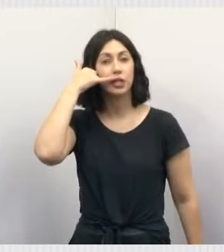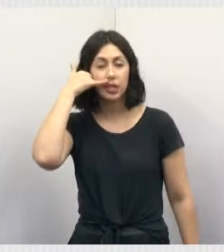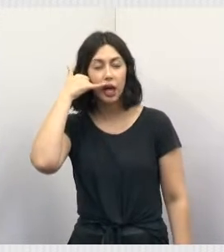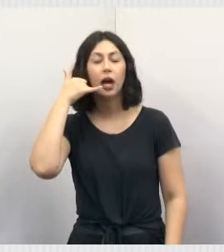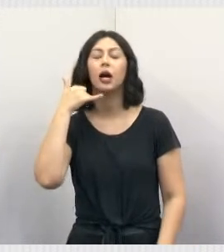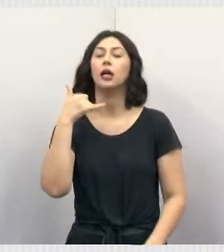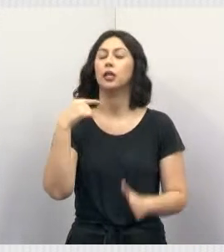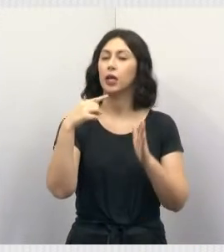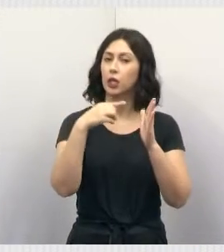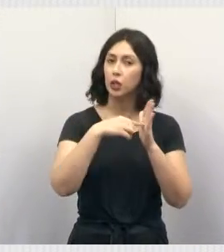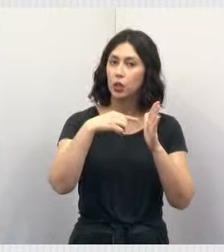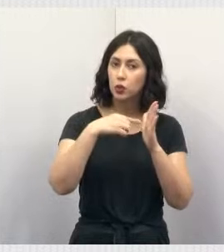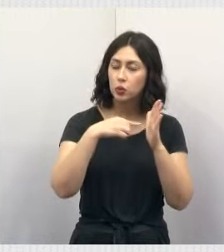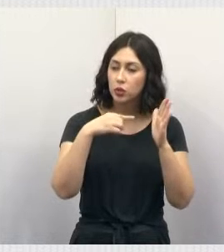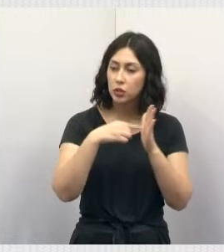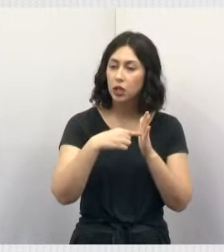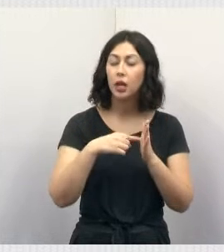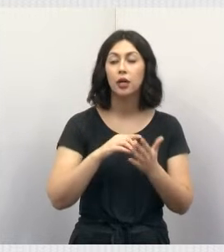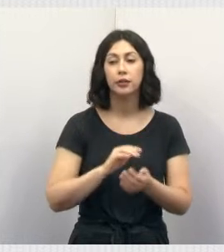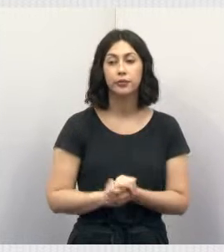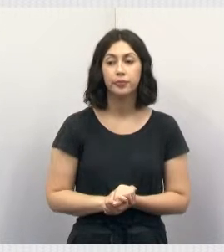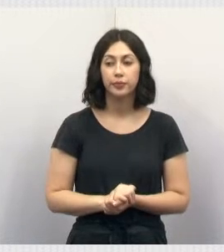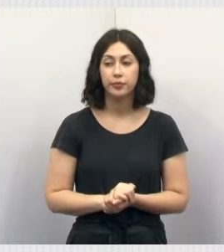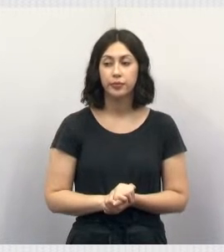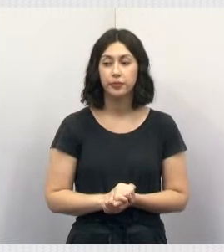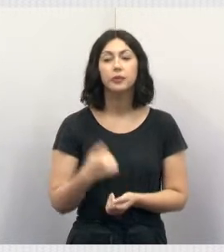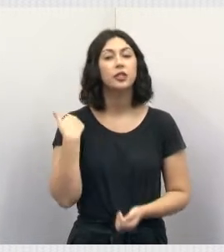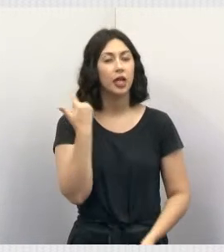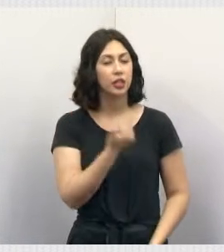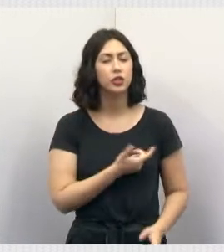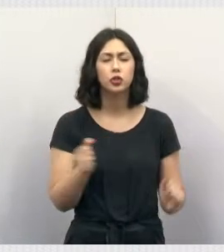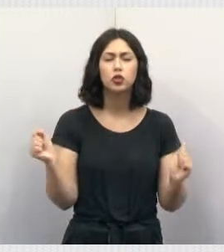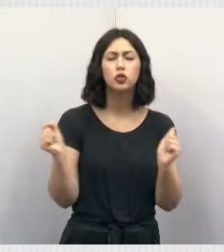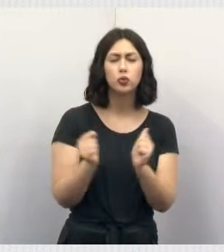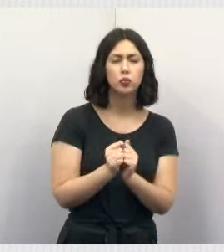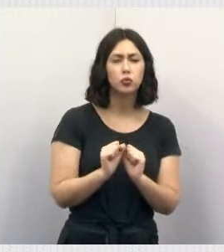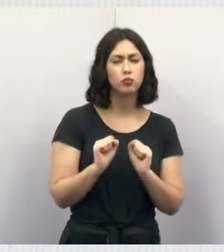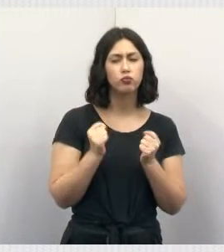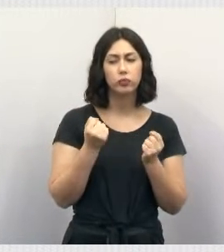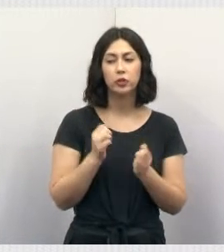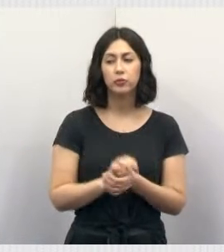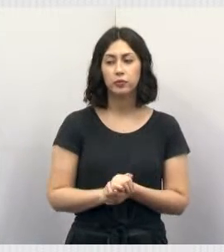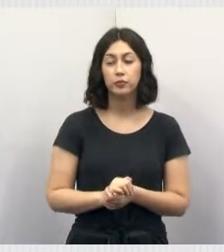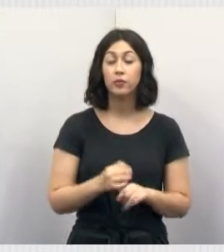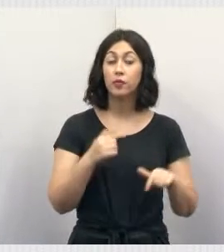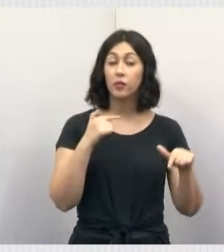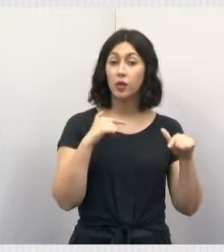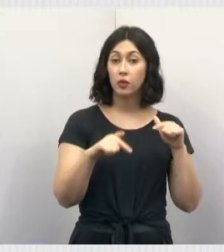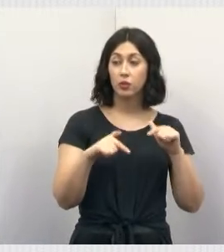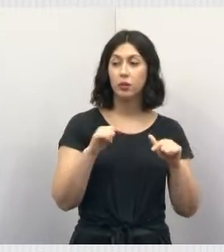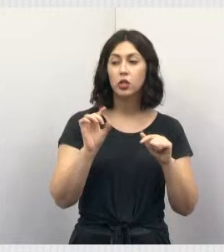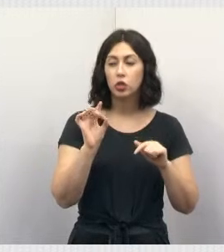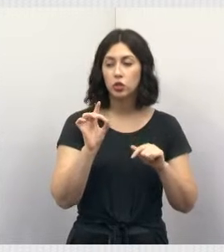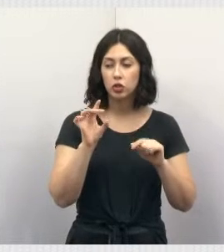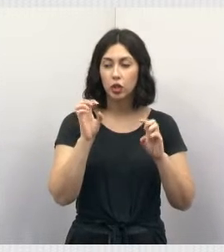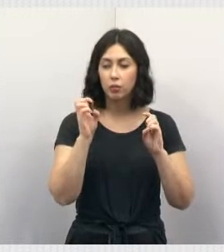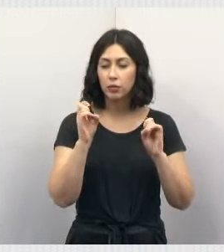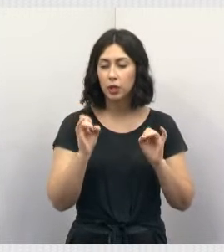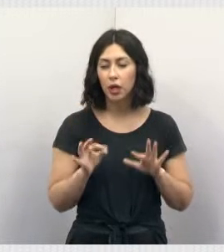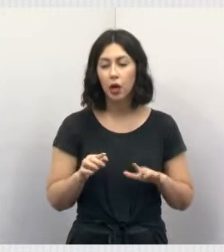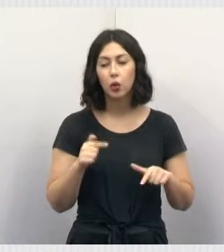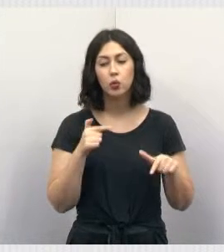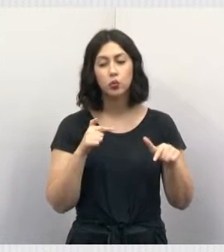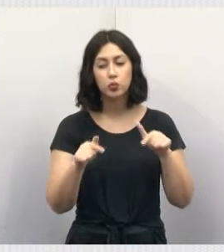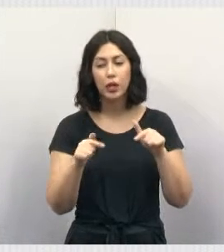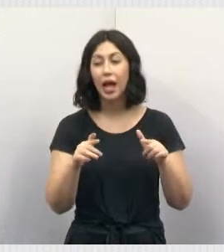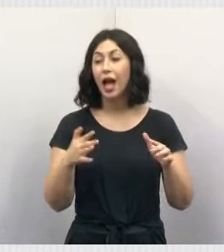a Secretaria de Proteção Animal para ciclo 3 no meio ambiente. E a gente vai estar junto para poder averiguar. Então, é um trabalho, só para fazer a sua observação,